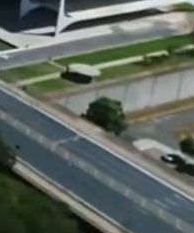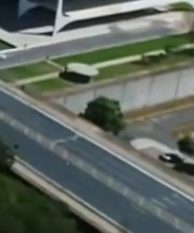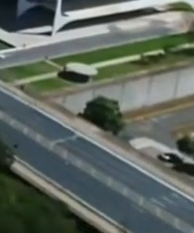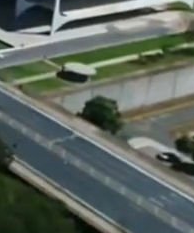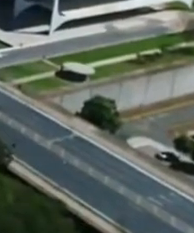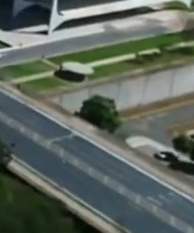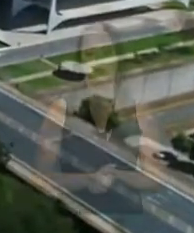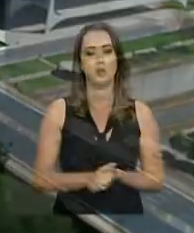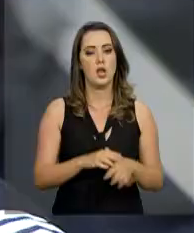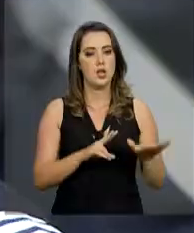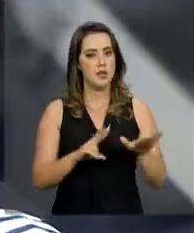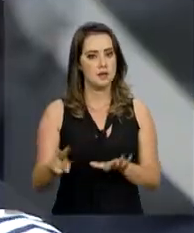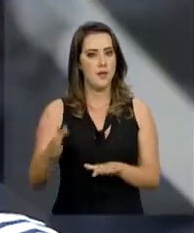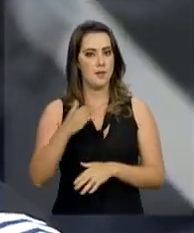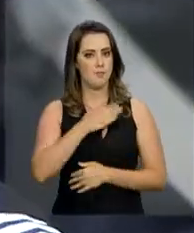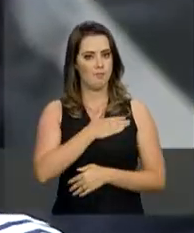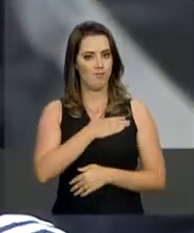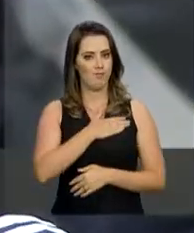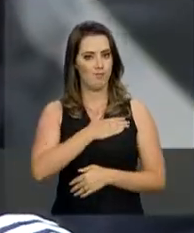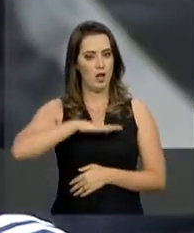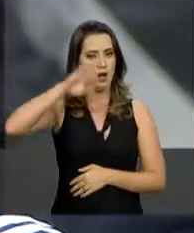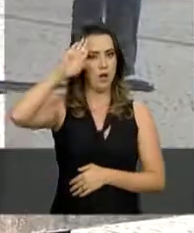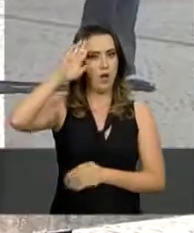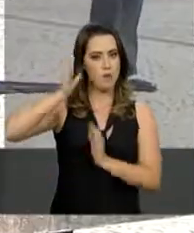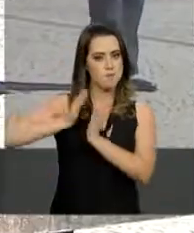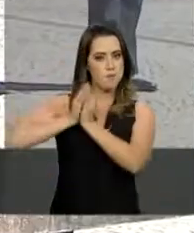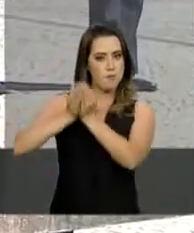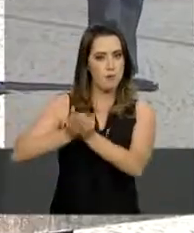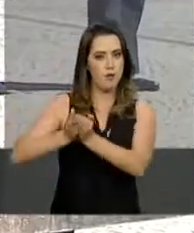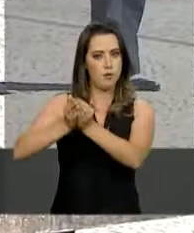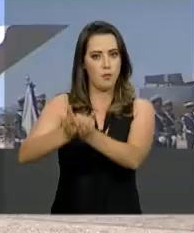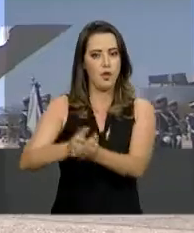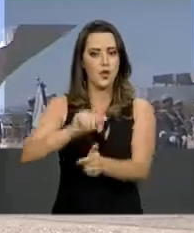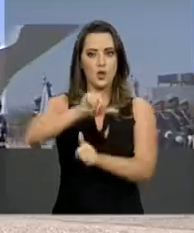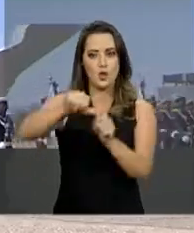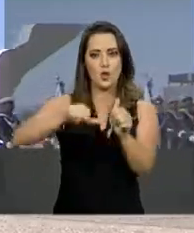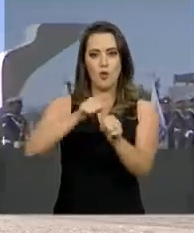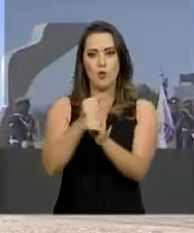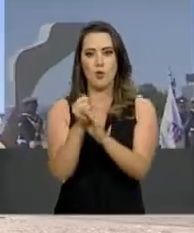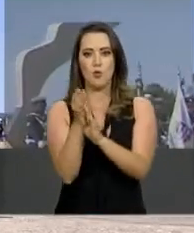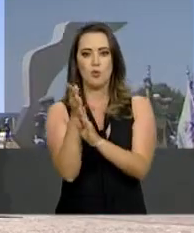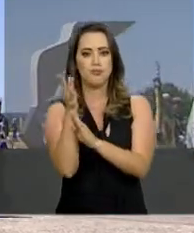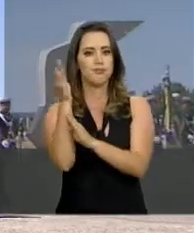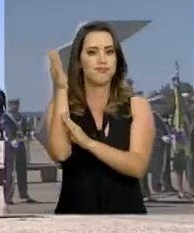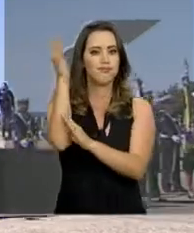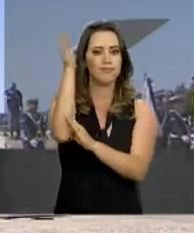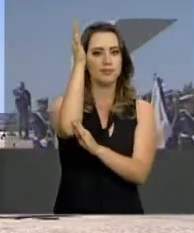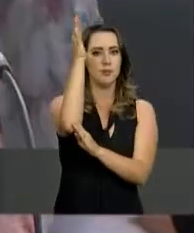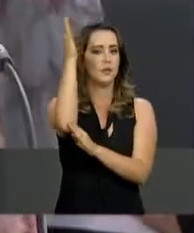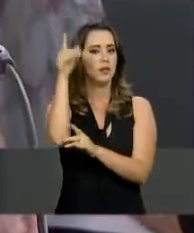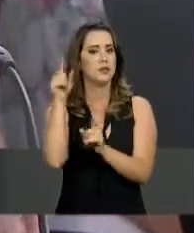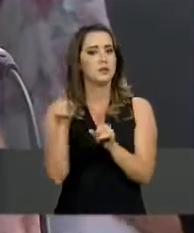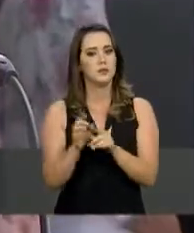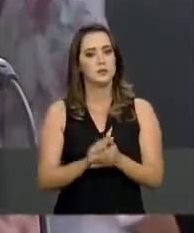Na Semana da Pátria, a Marinha esteve à frente da troca da bandeira na Praça dos Três Poderes.